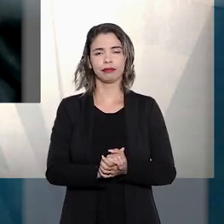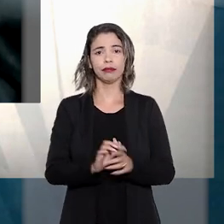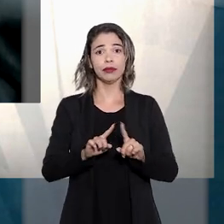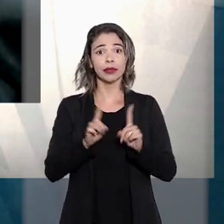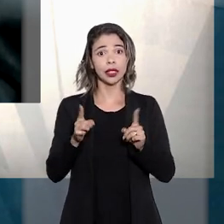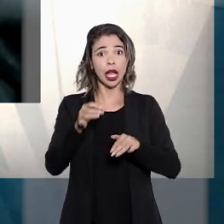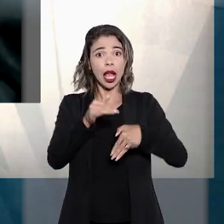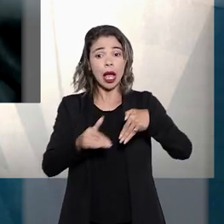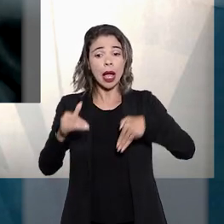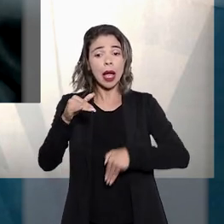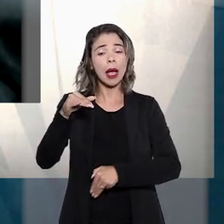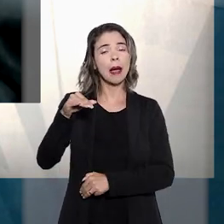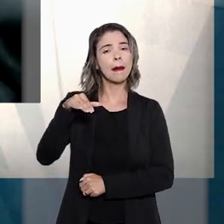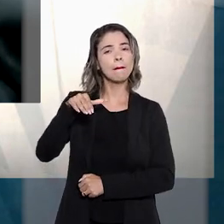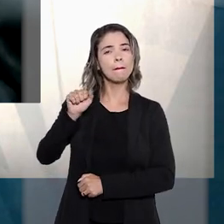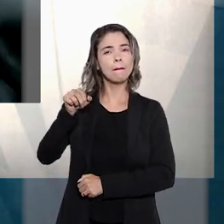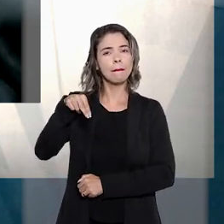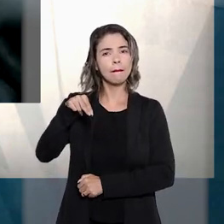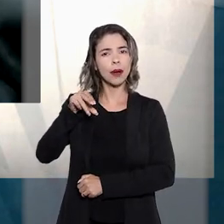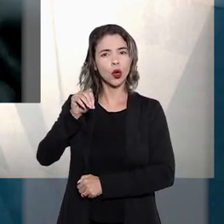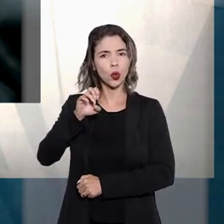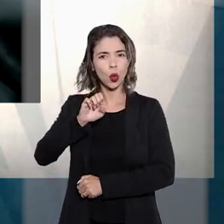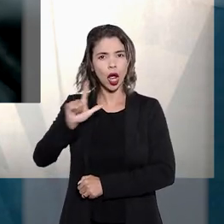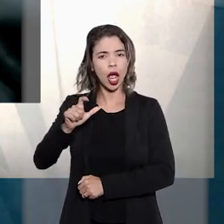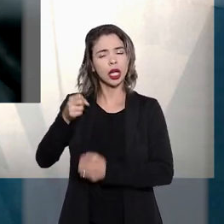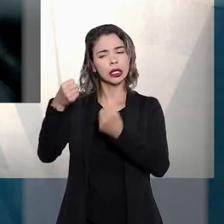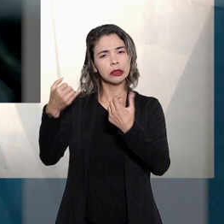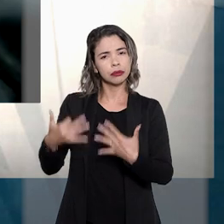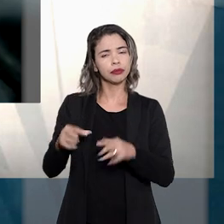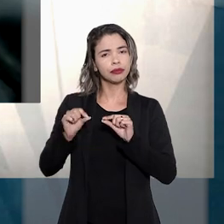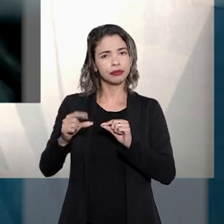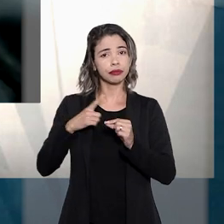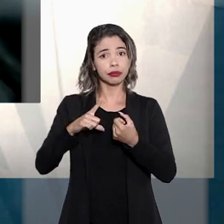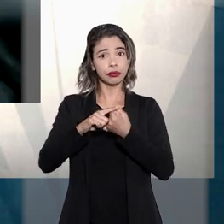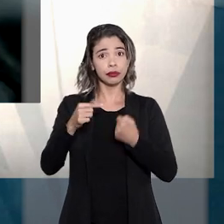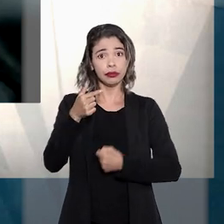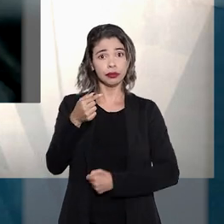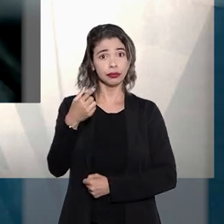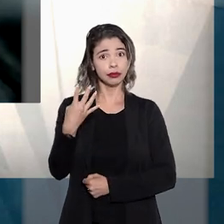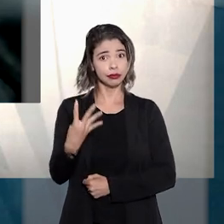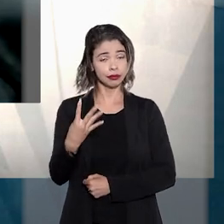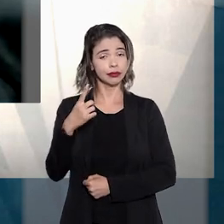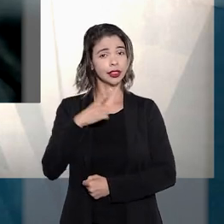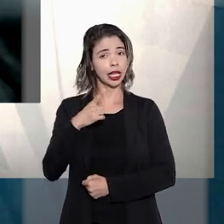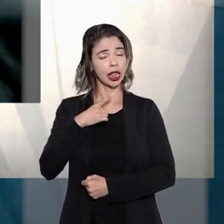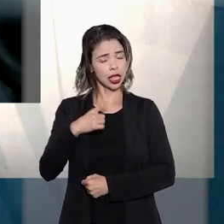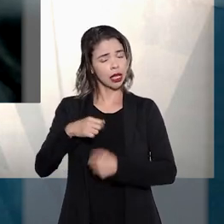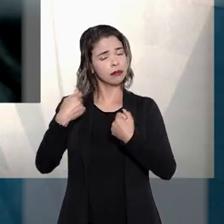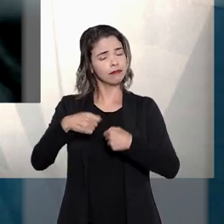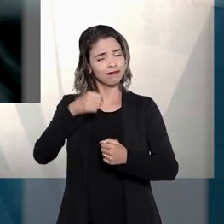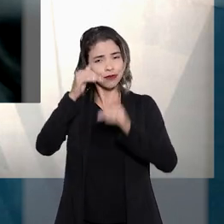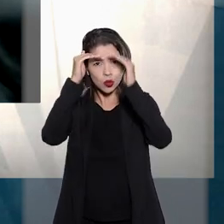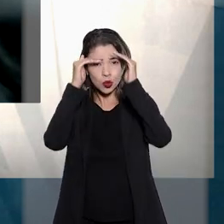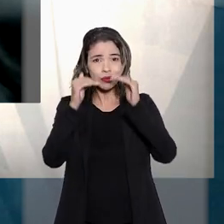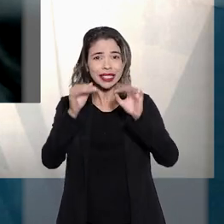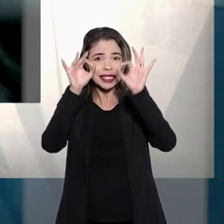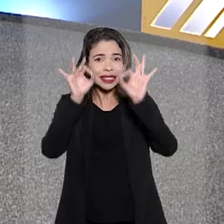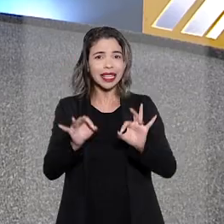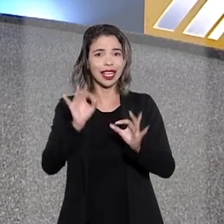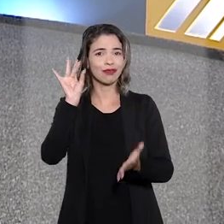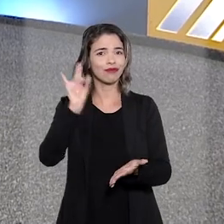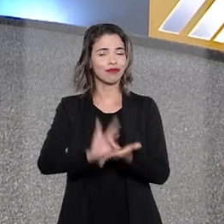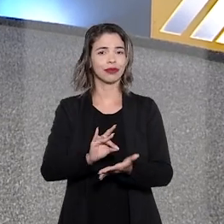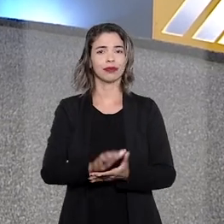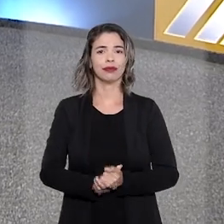Herrardi, impõe-se que seja afastada a interpretação literal do artigo 74 da referida legislação.